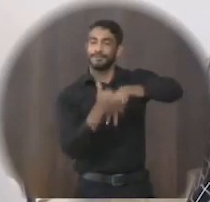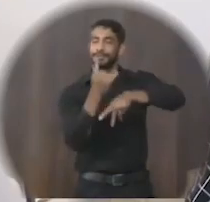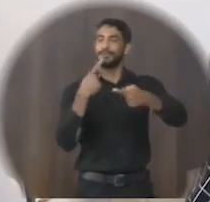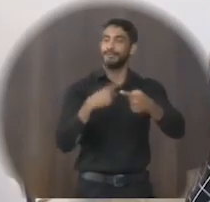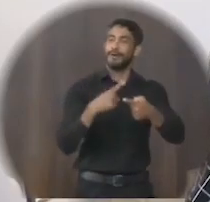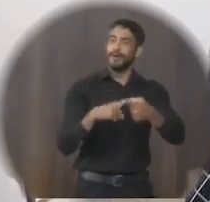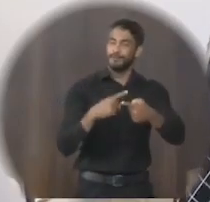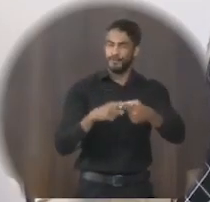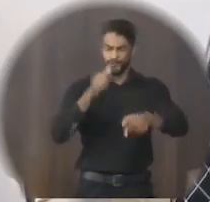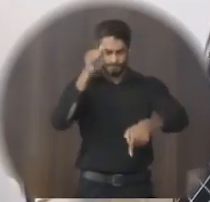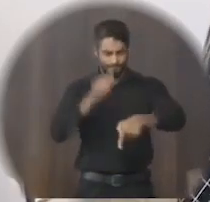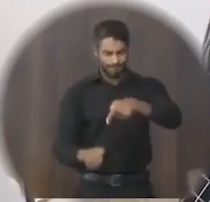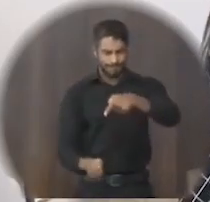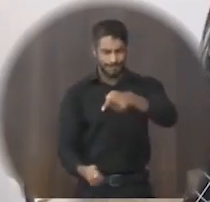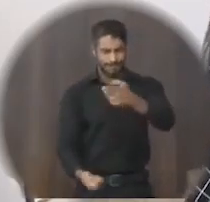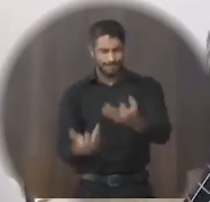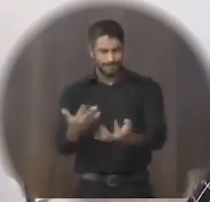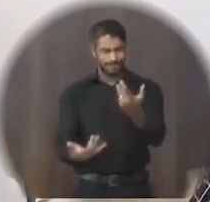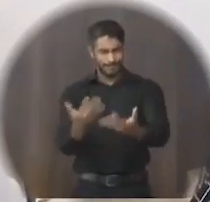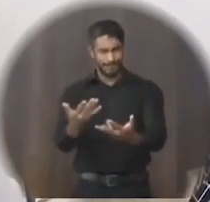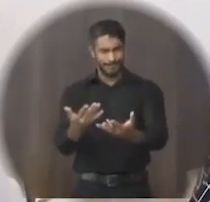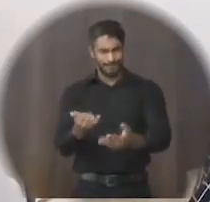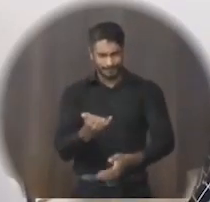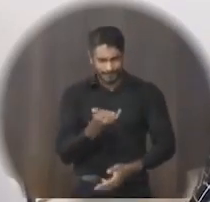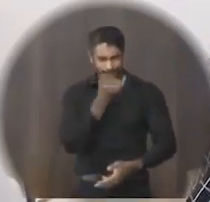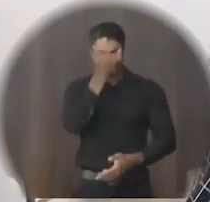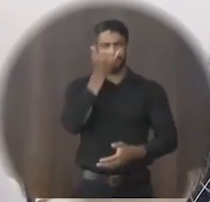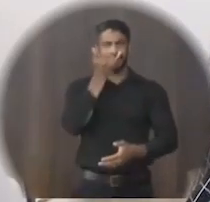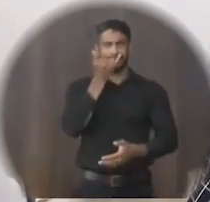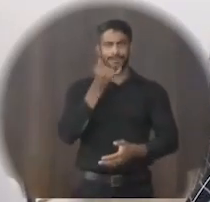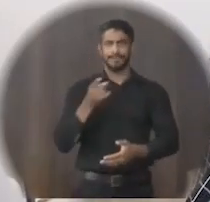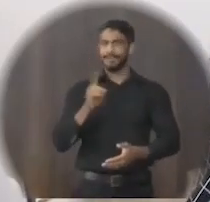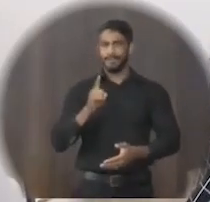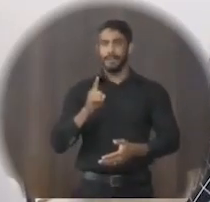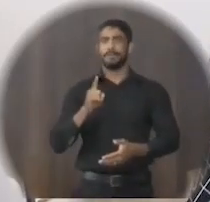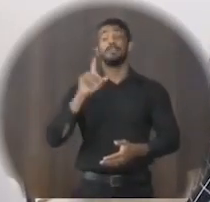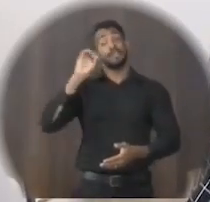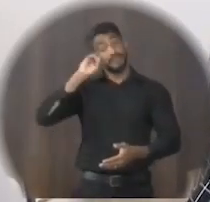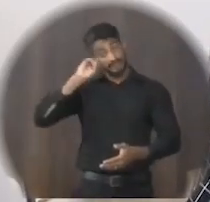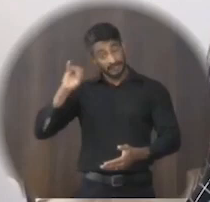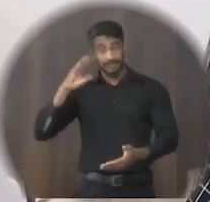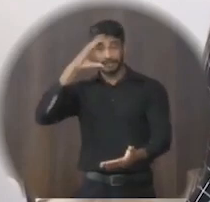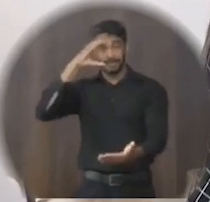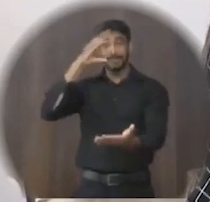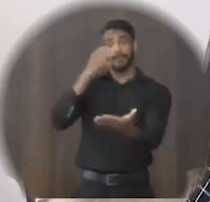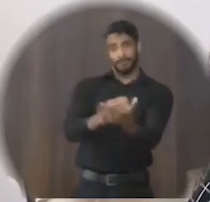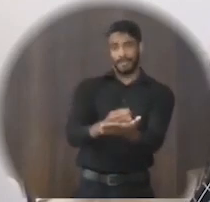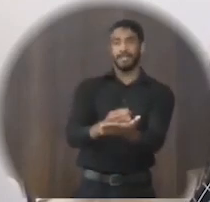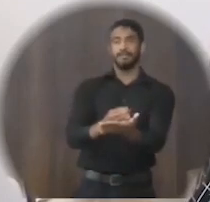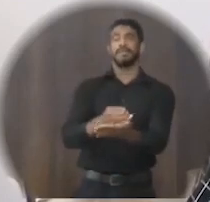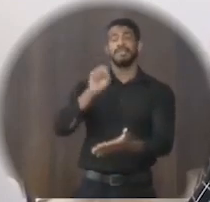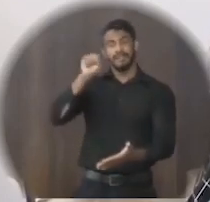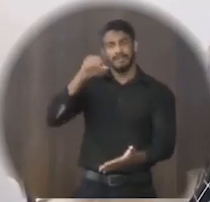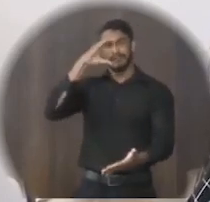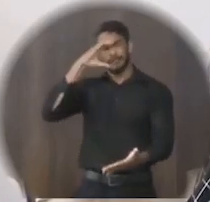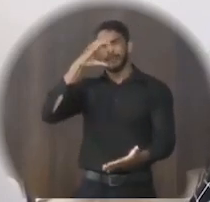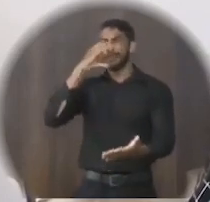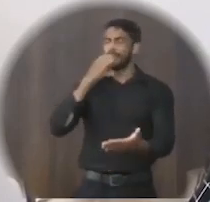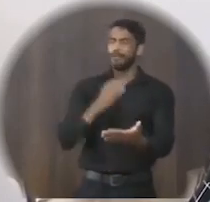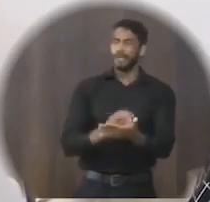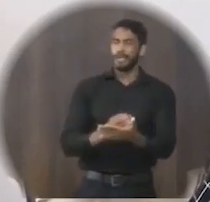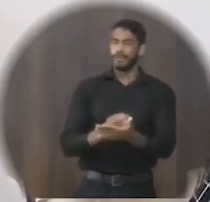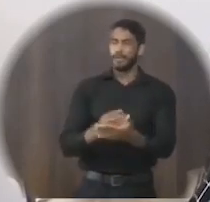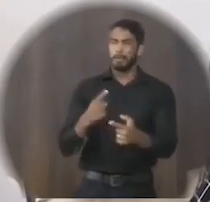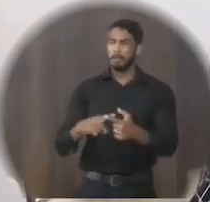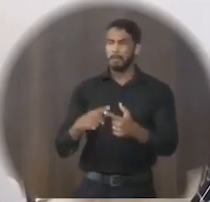contas, o incêndio, ele não foi uma tragédia, e sim, um crime. Ele foi um crime, por que ele